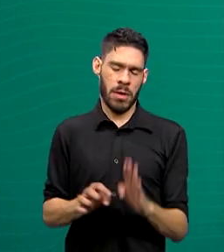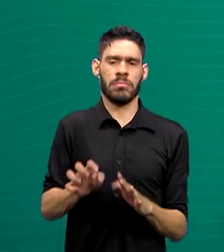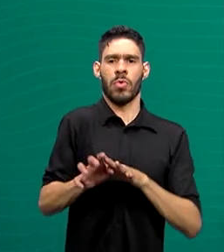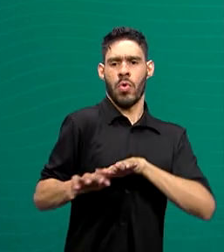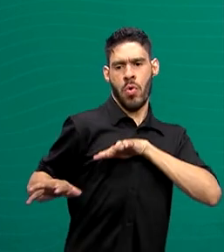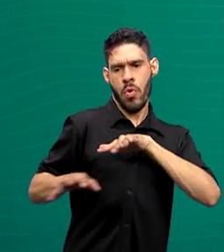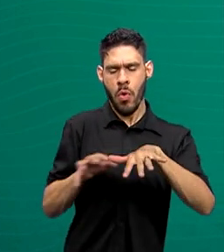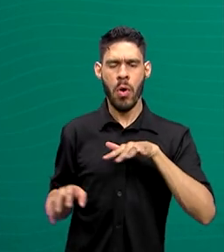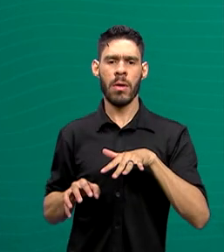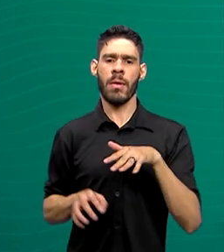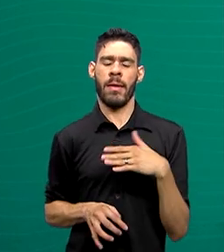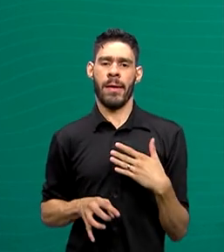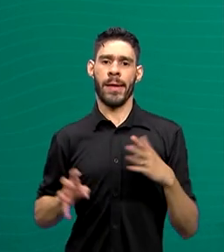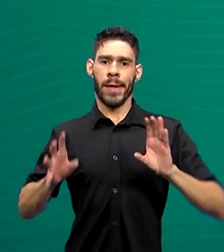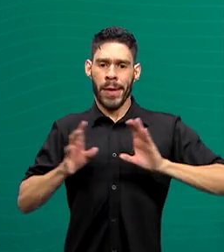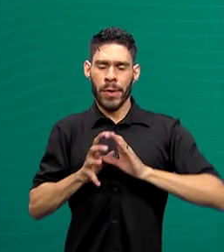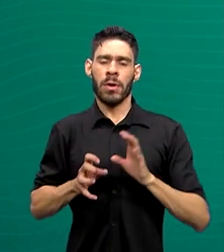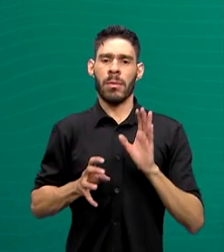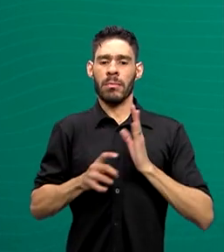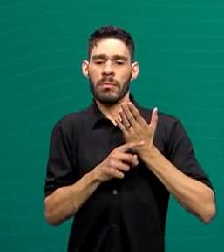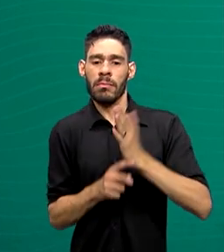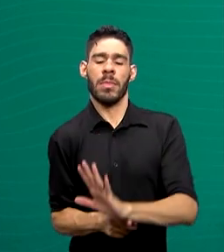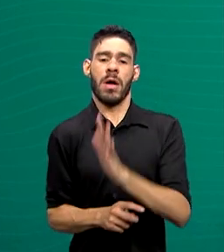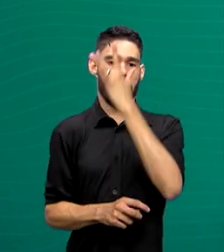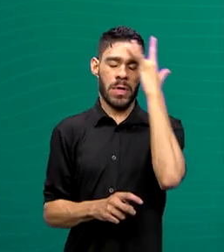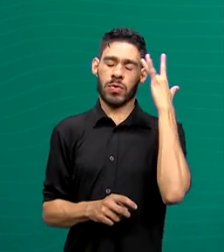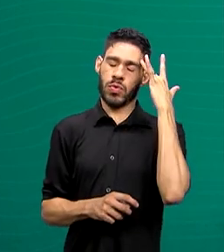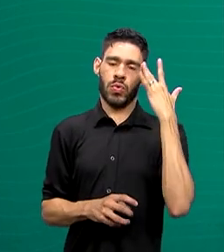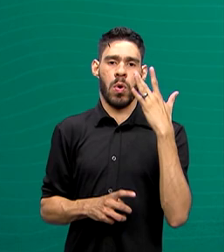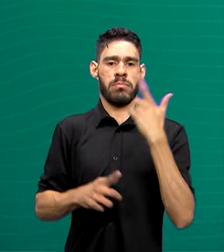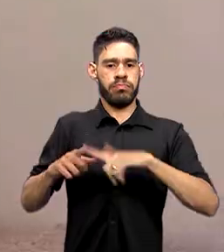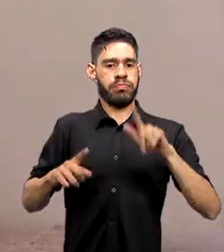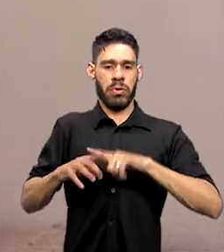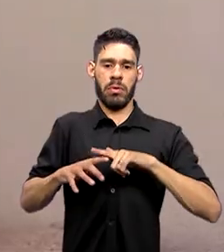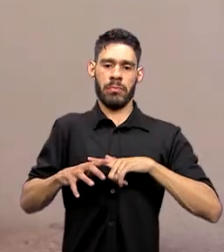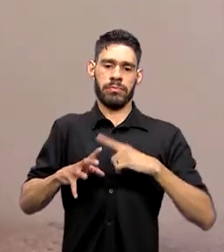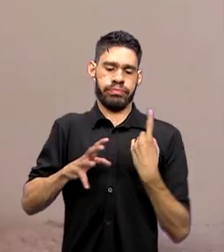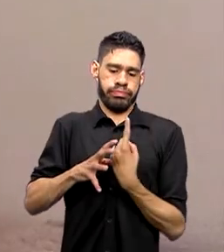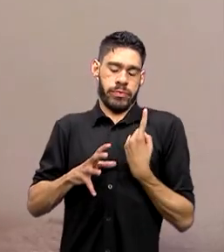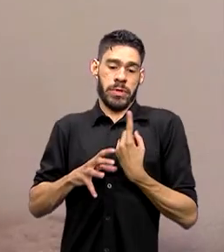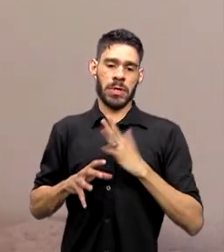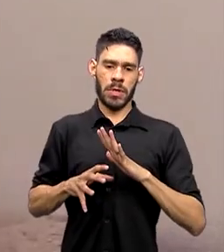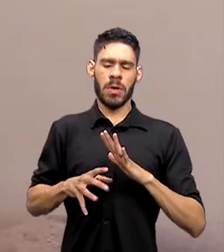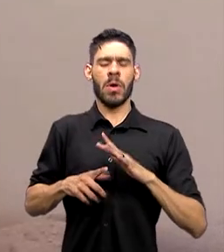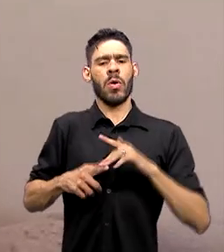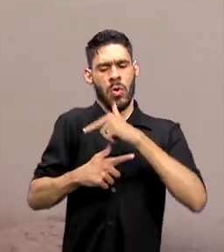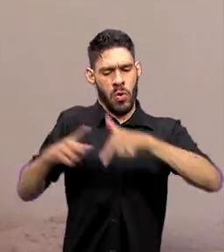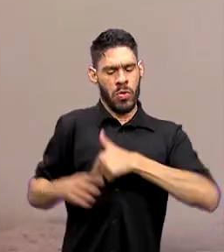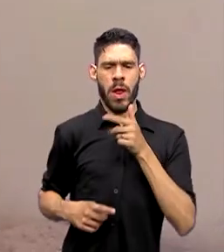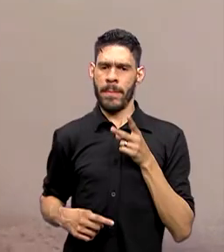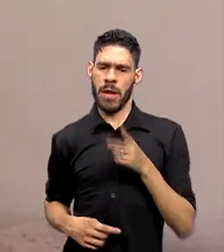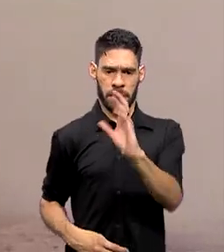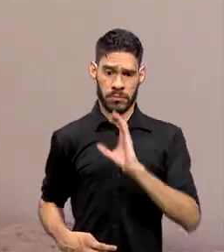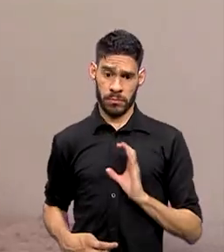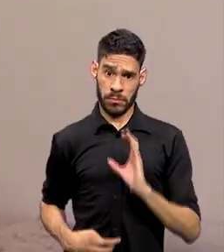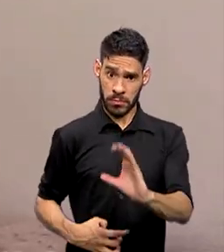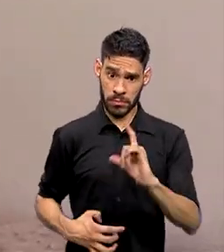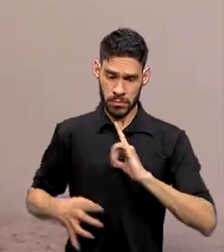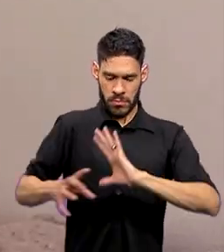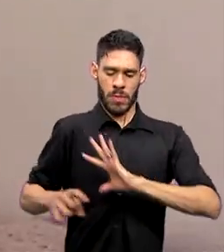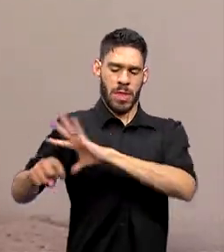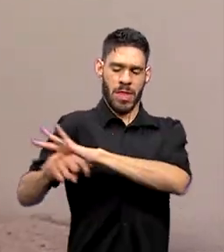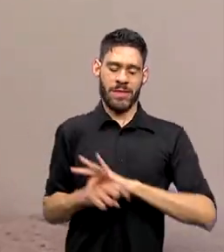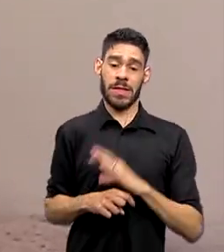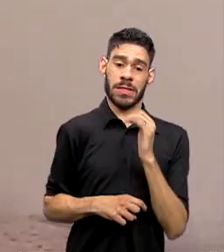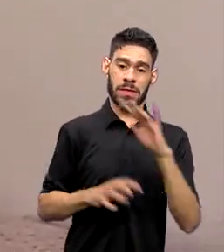embarcações e militares para ajudar no resgate de pessoas que ficaram ilhadas. Essas ações são sempre coordenadas com a Defesa